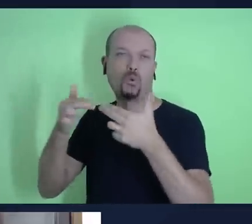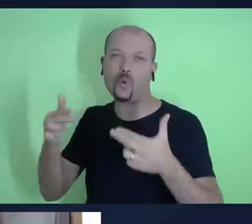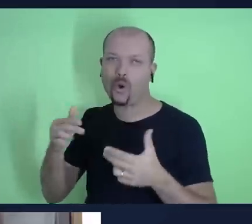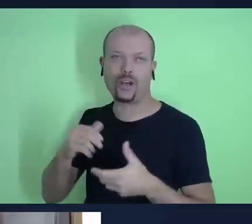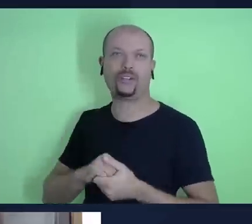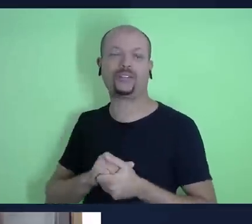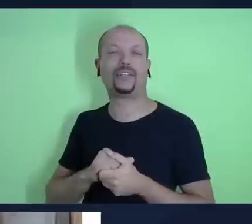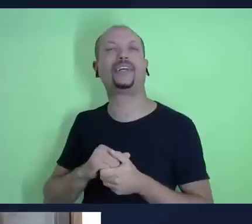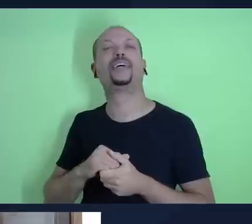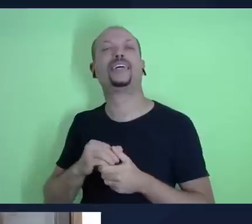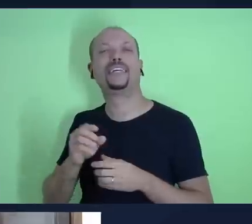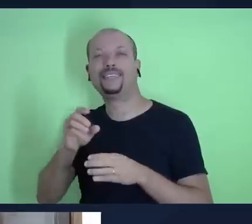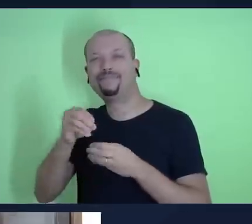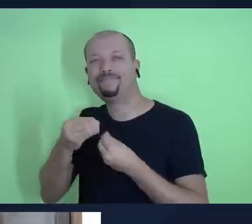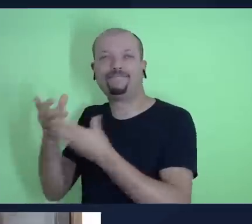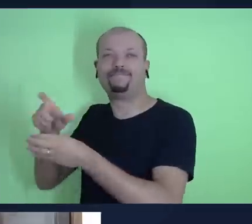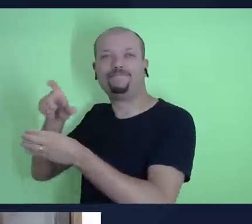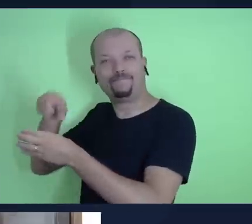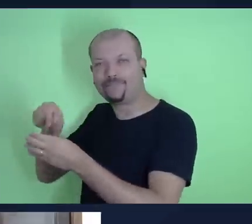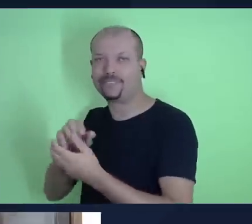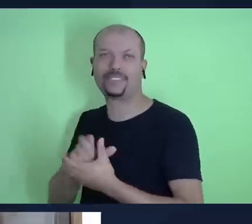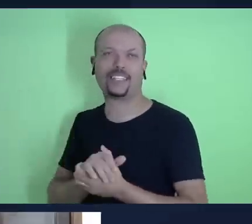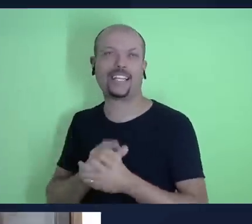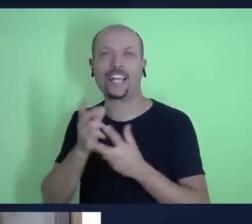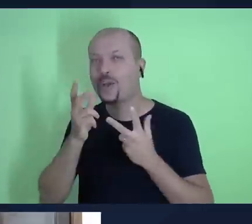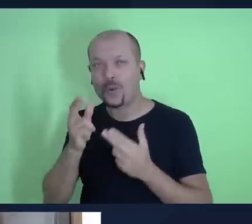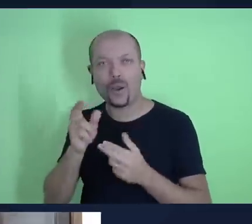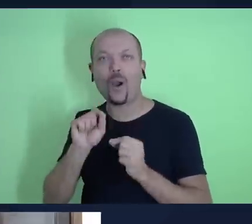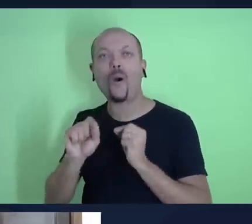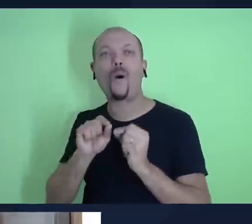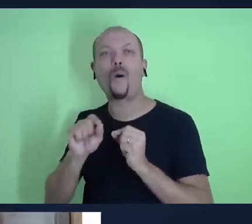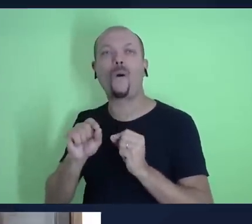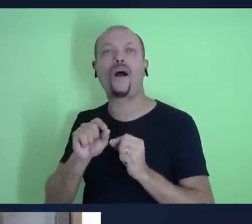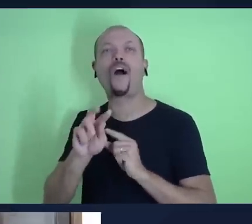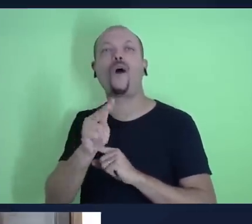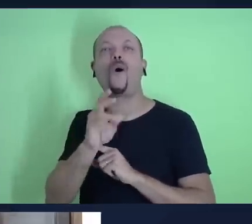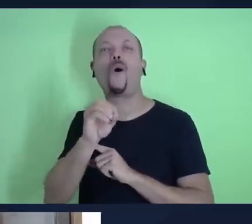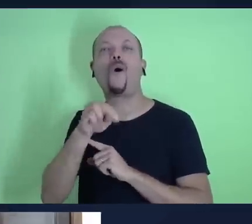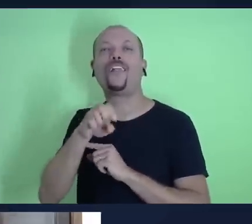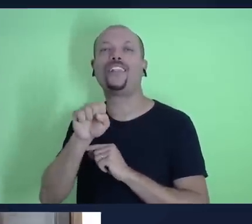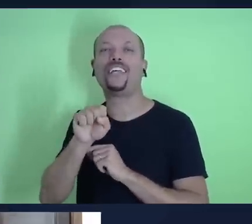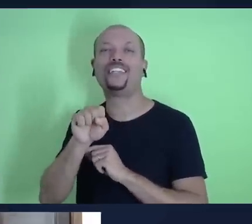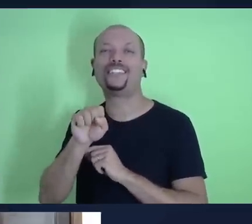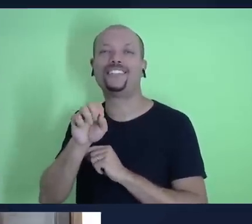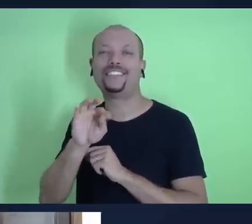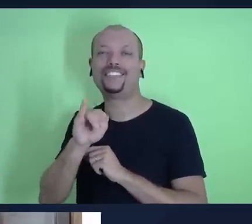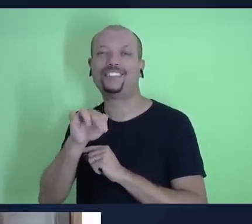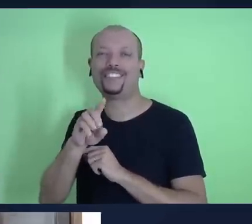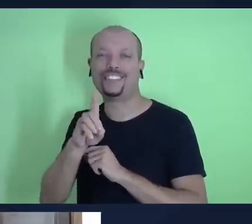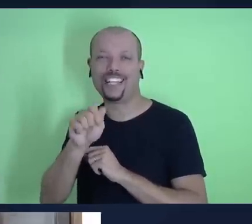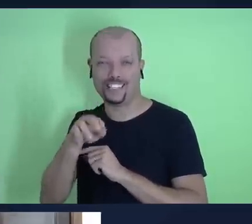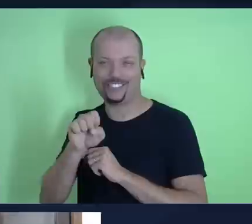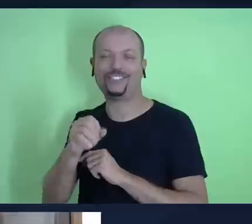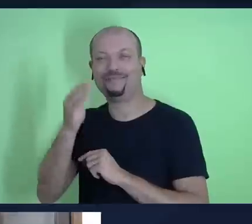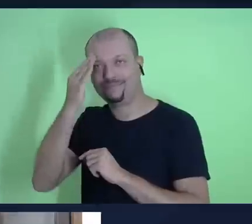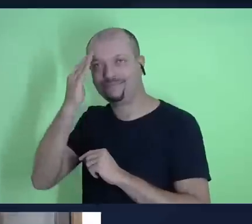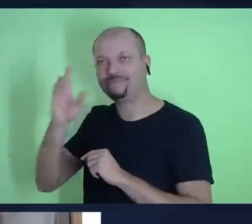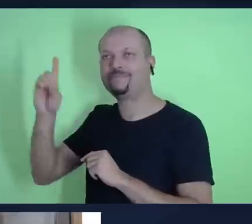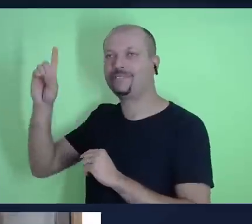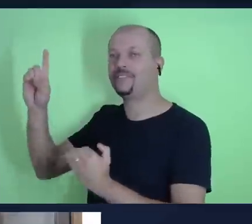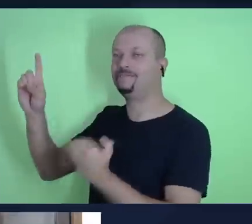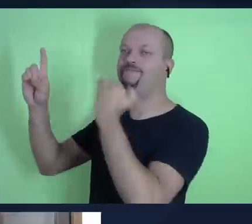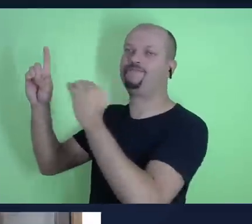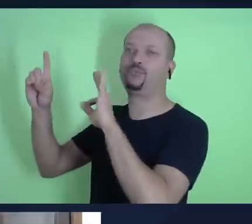devolvedismo nada mais é do que um ato de honestidade reconhecendo essa soberania dele sobre todas as coisas